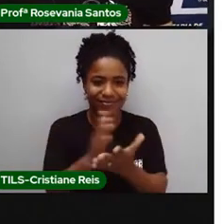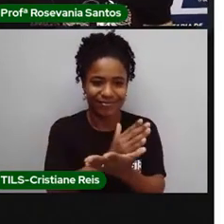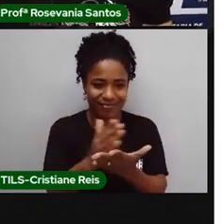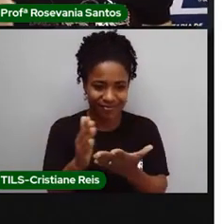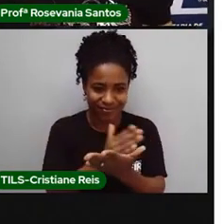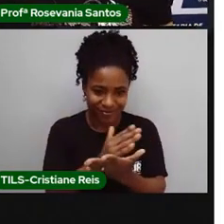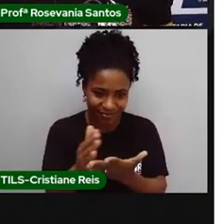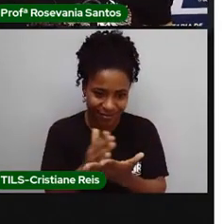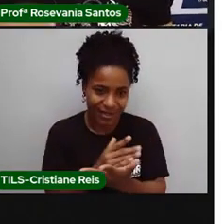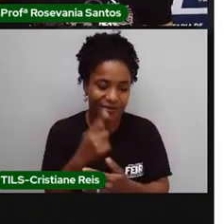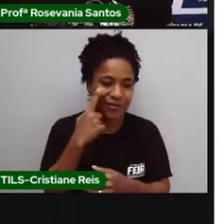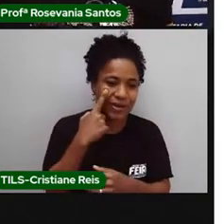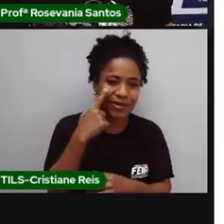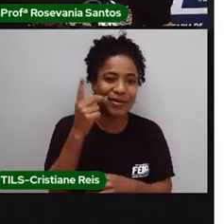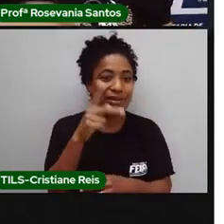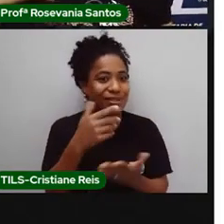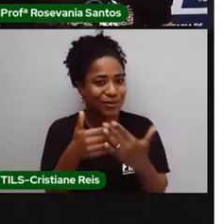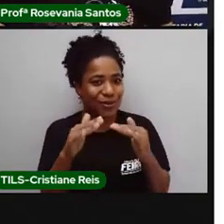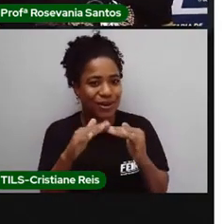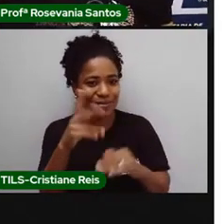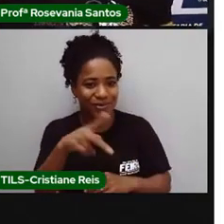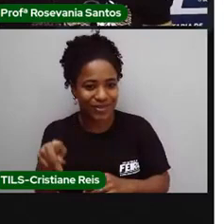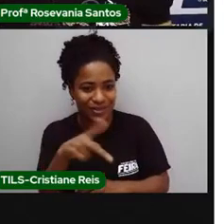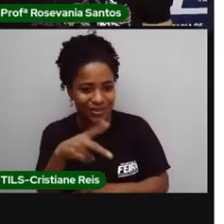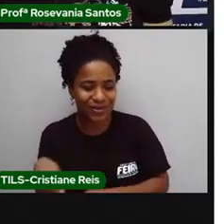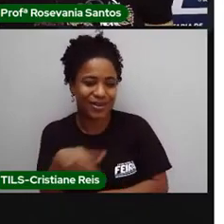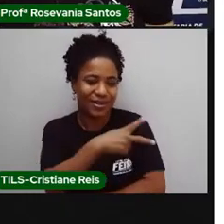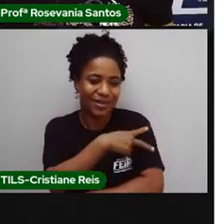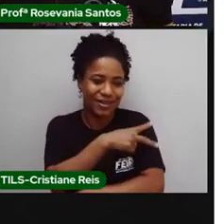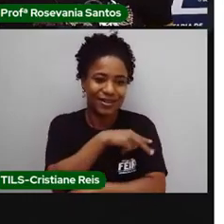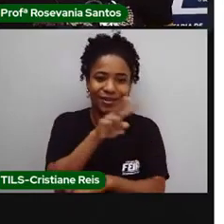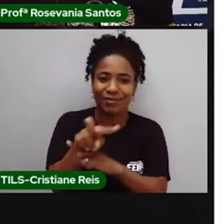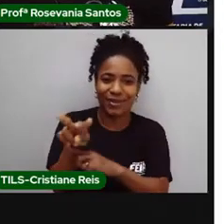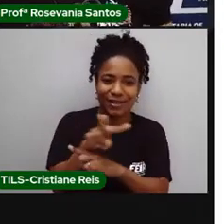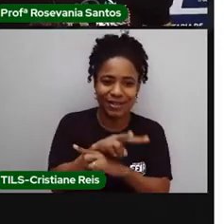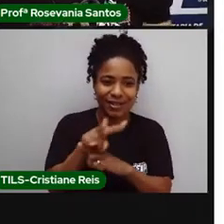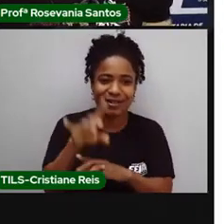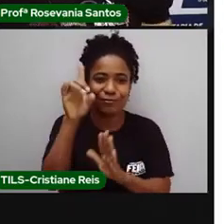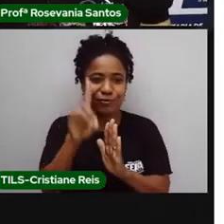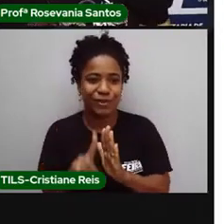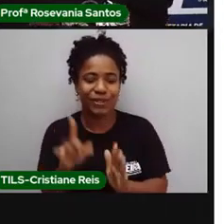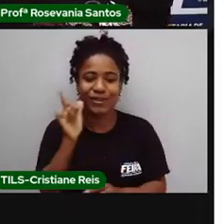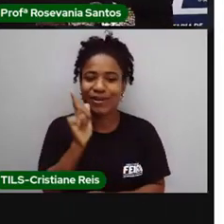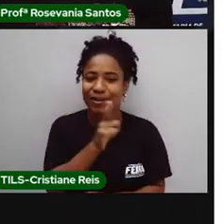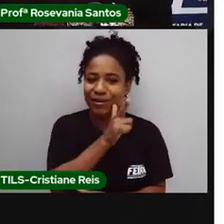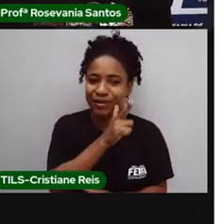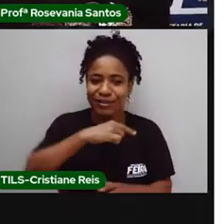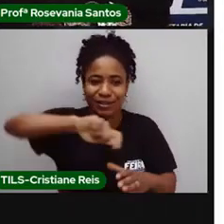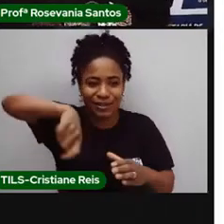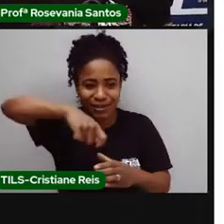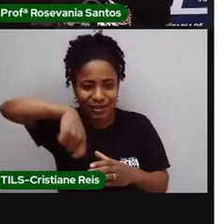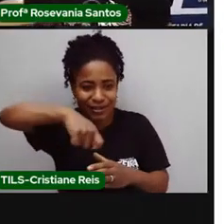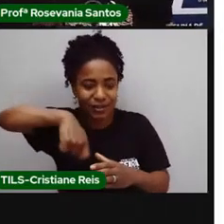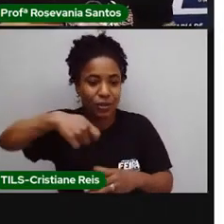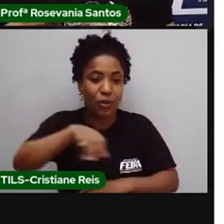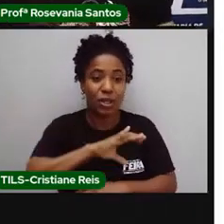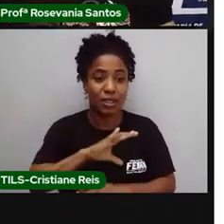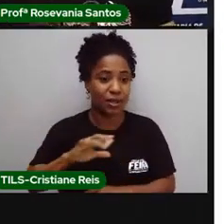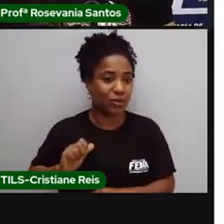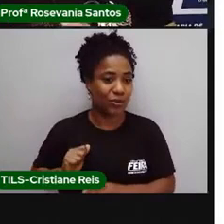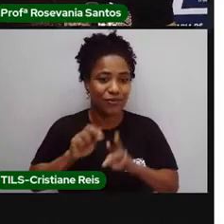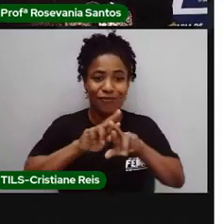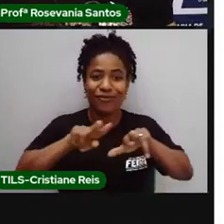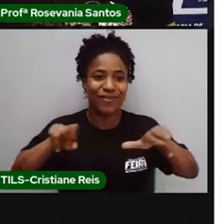escola, tem o professor, tem o porteiro, tem o merendeiro, né, tem o diretor, o vice-diretor, coordenador, e tal. Essa